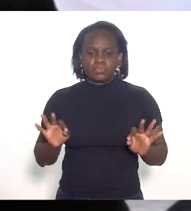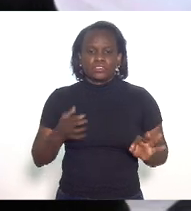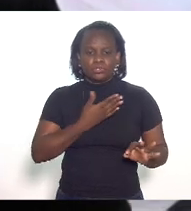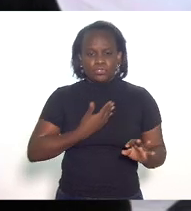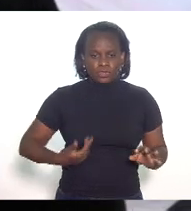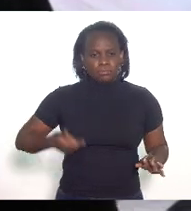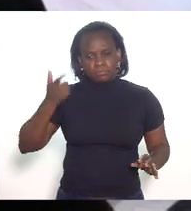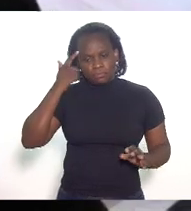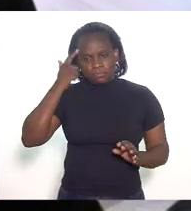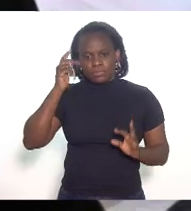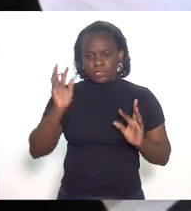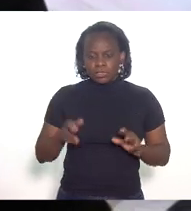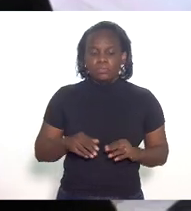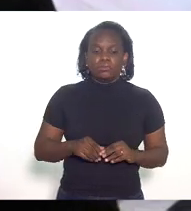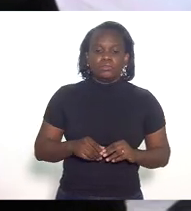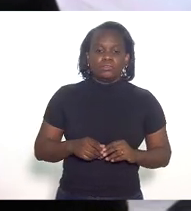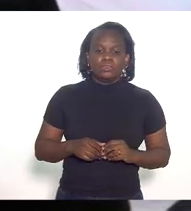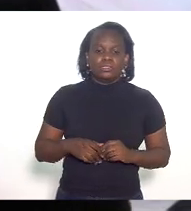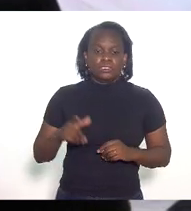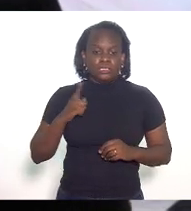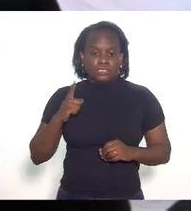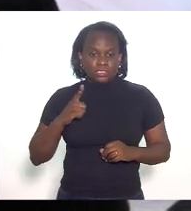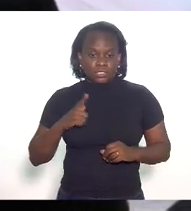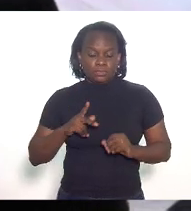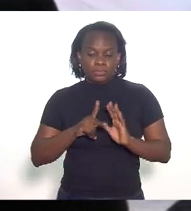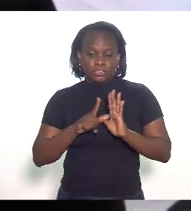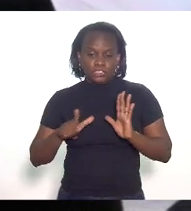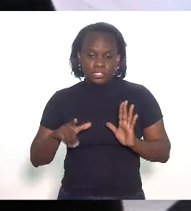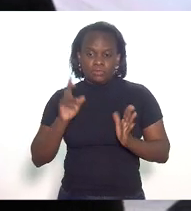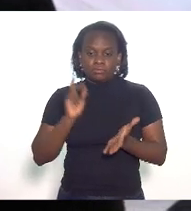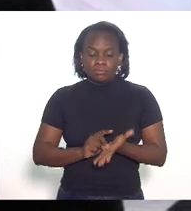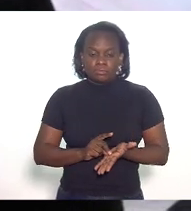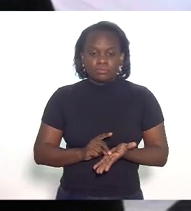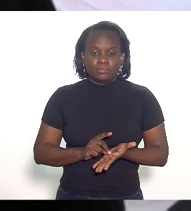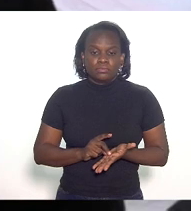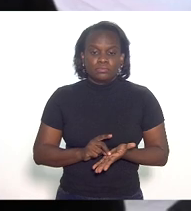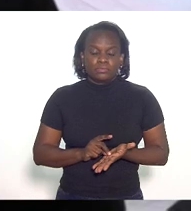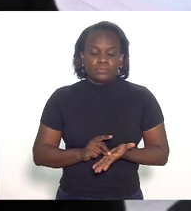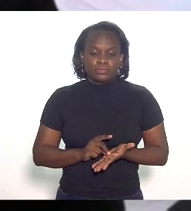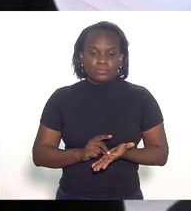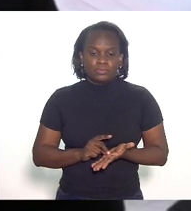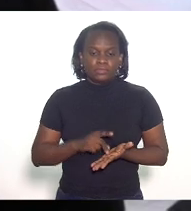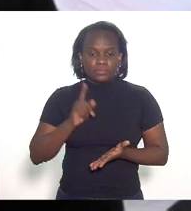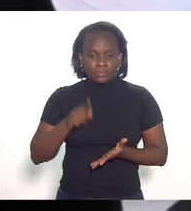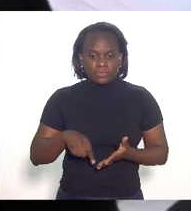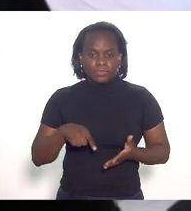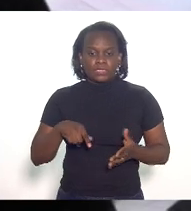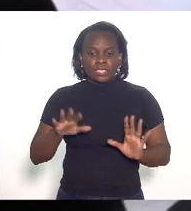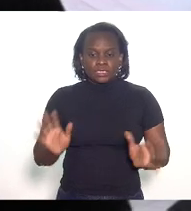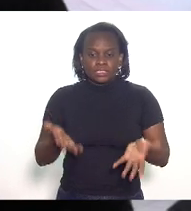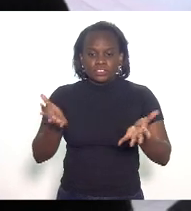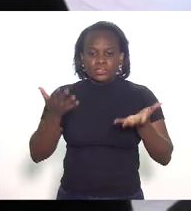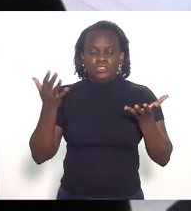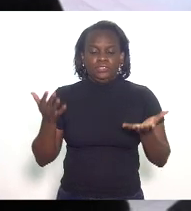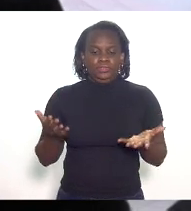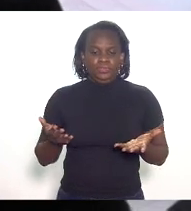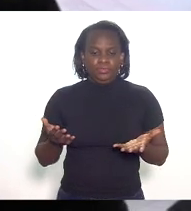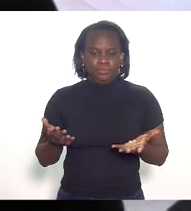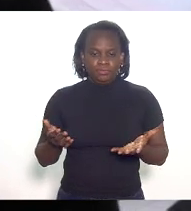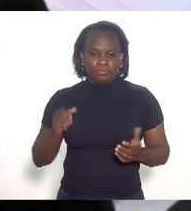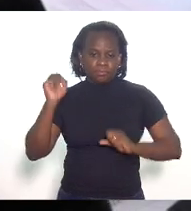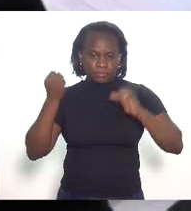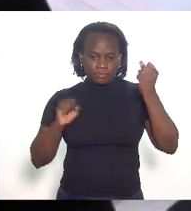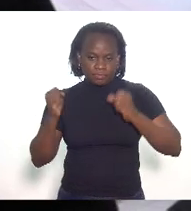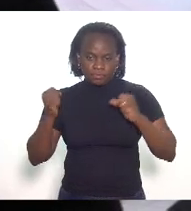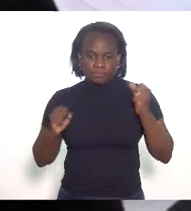pensa a existência do projeto realmente é para a gente incentivar a